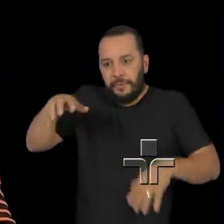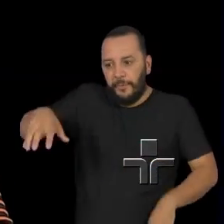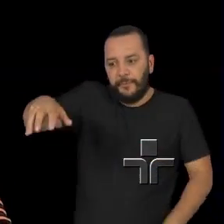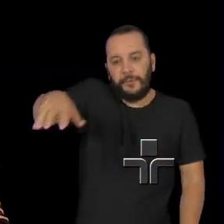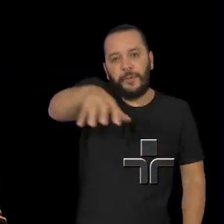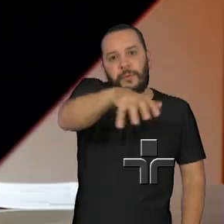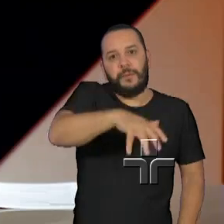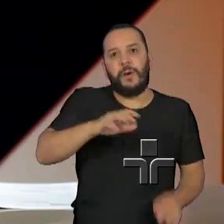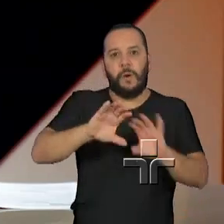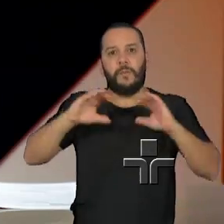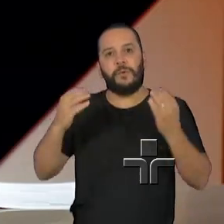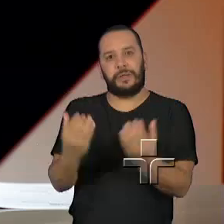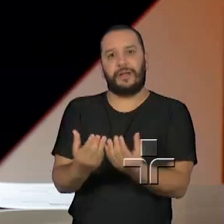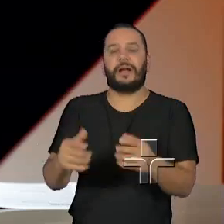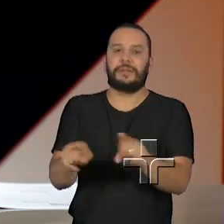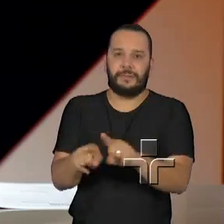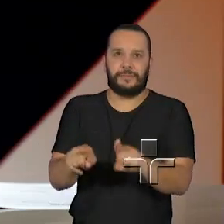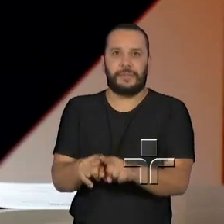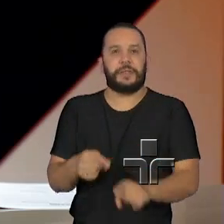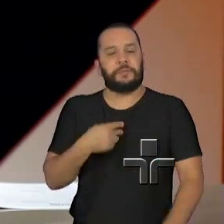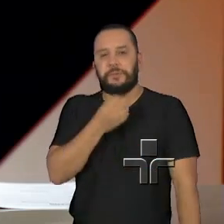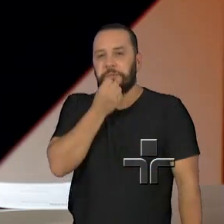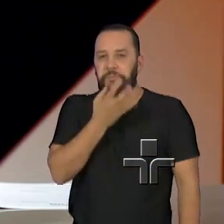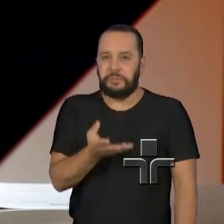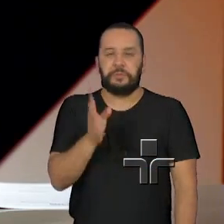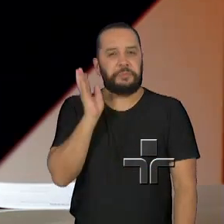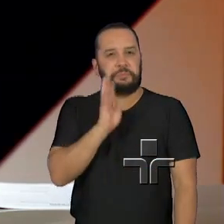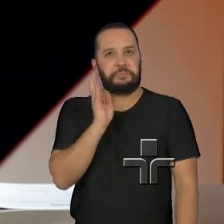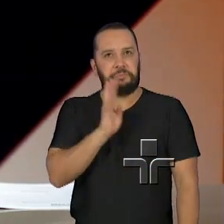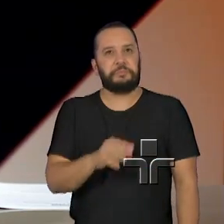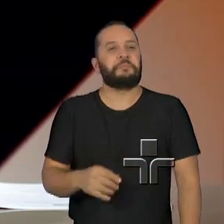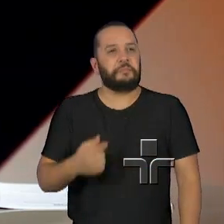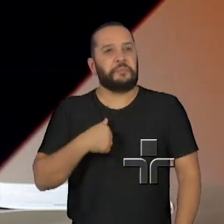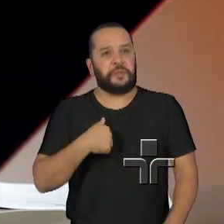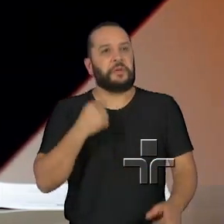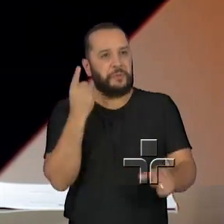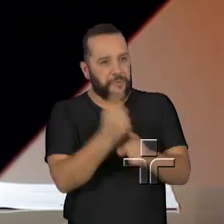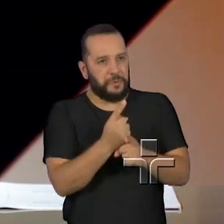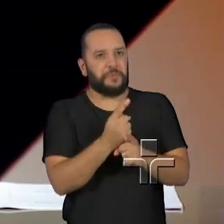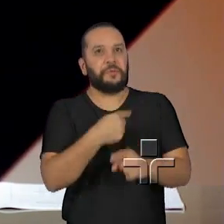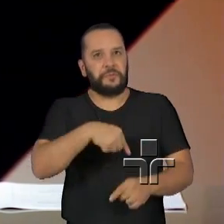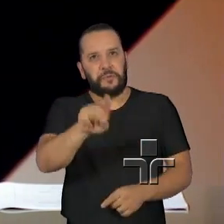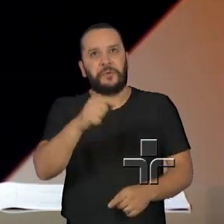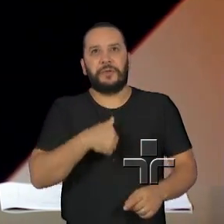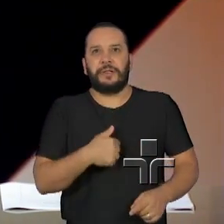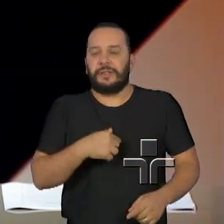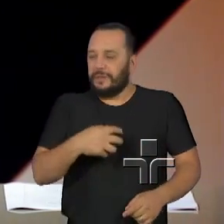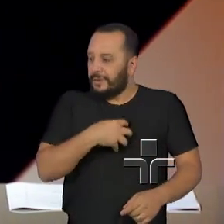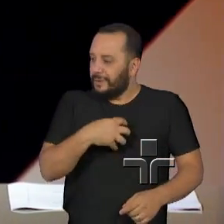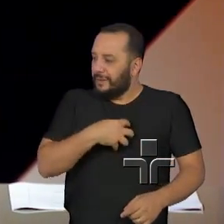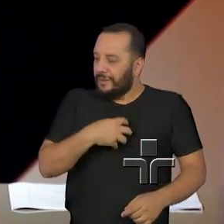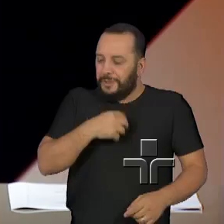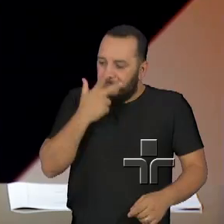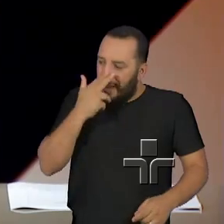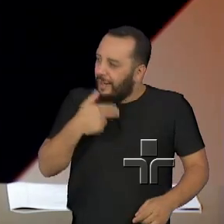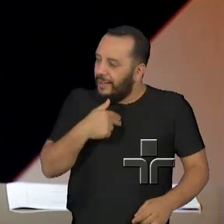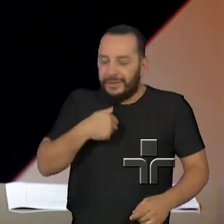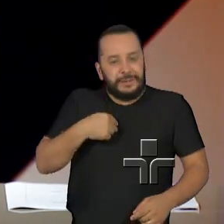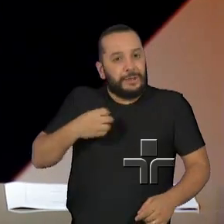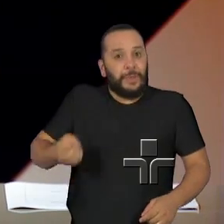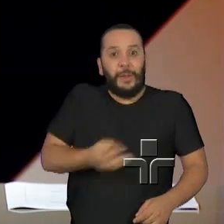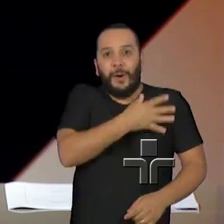com a comunidade local. Esses encontros são muito bacanas. Eu tenho ido nesses encontros. A sai sempre renovado porque vê toda uma